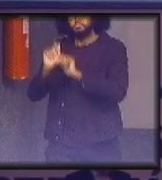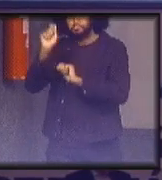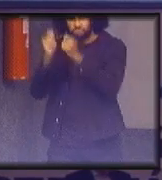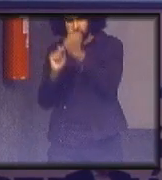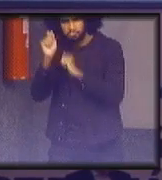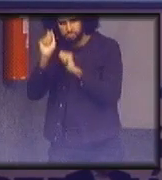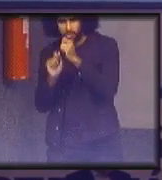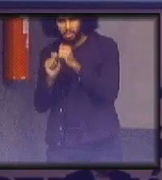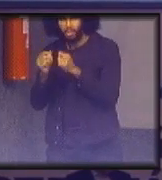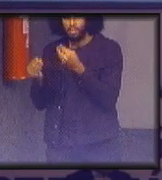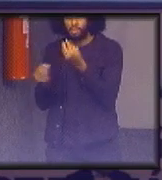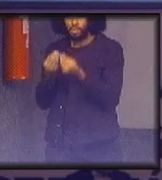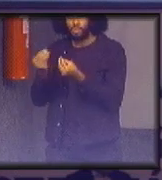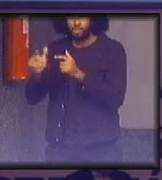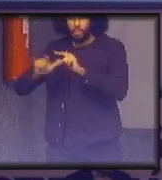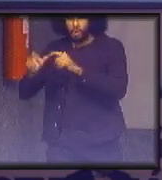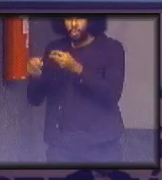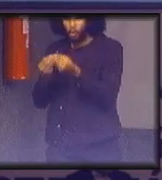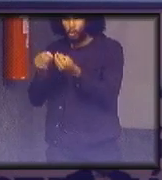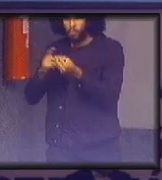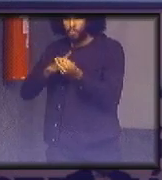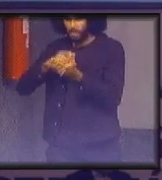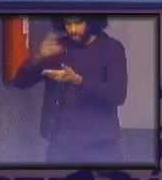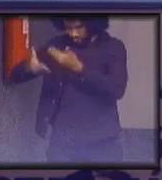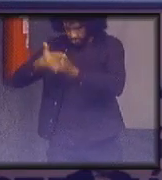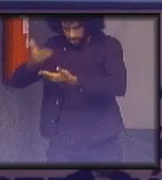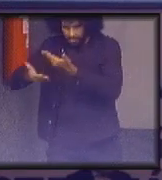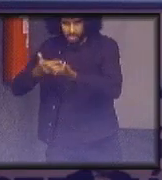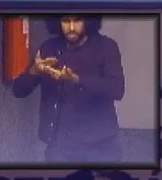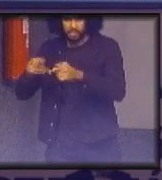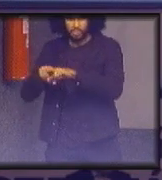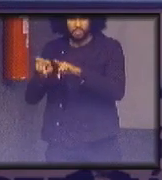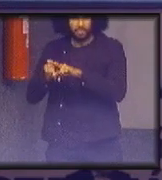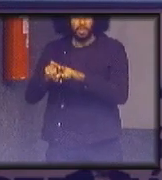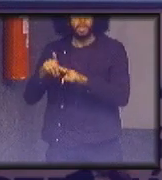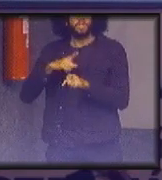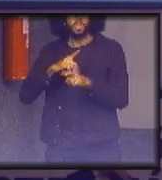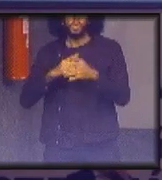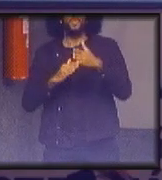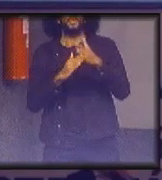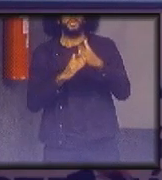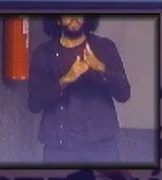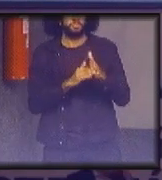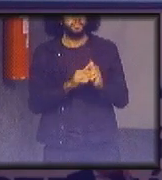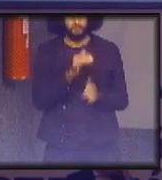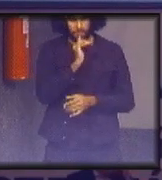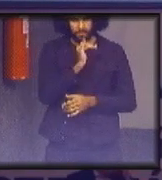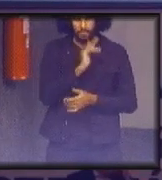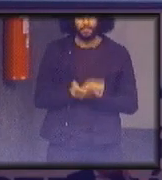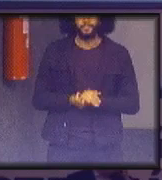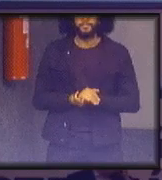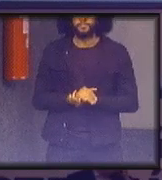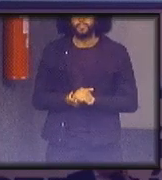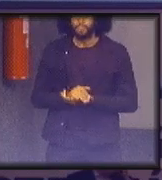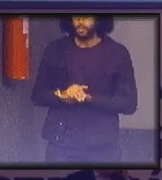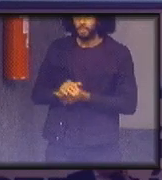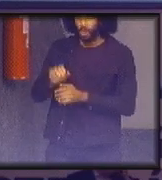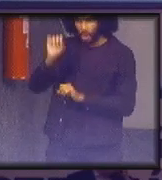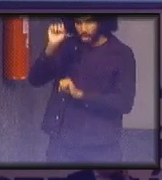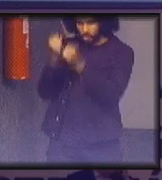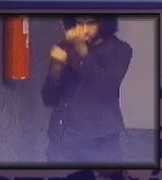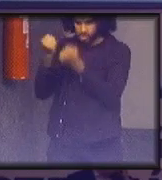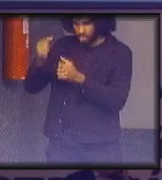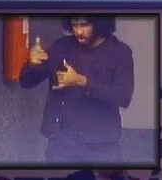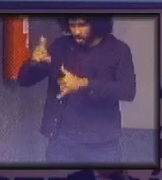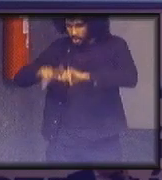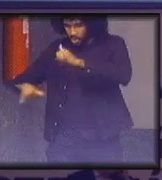de forma colaborativa compartilhada e sob medida por exemplo indústria química 30